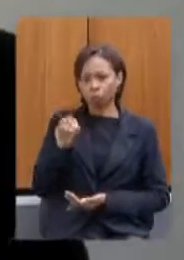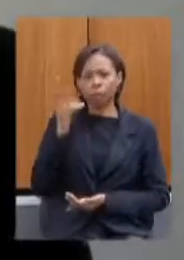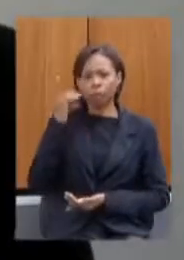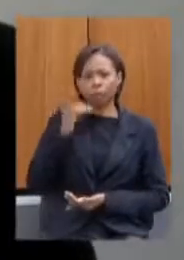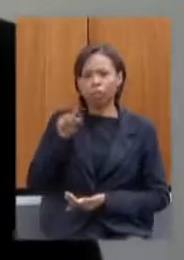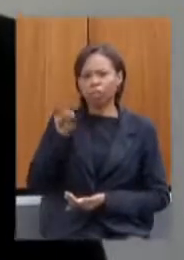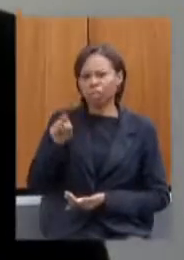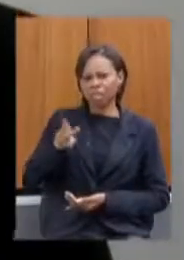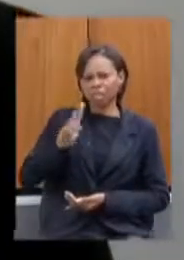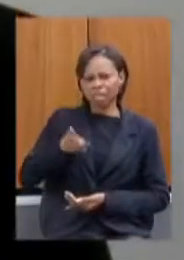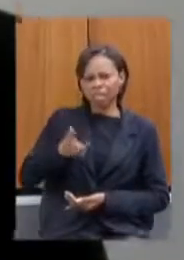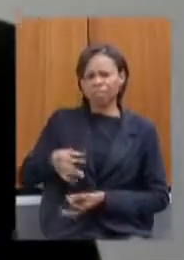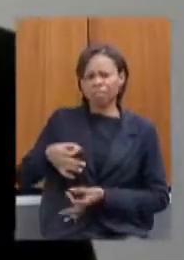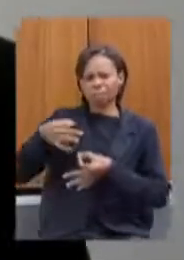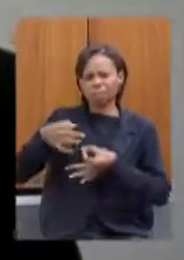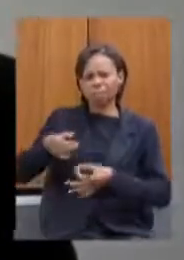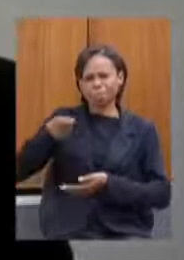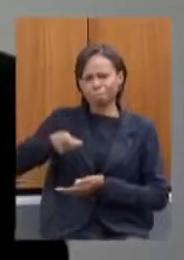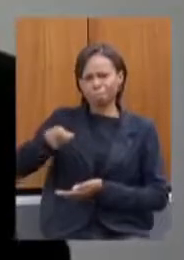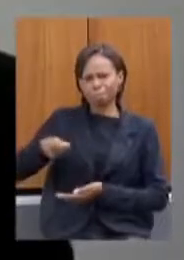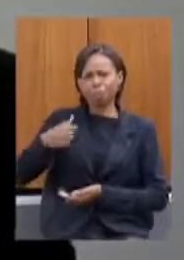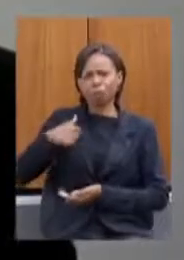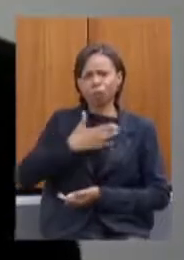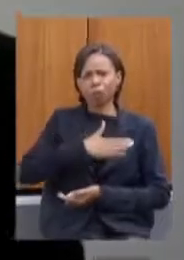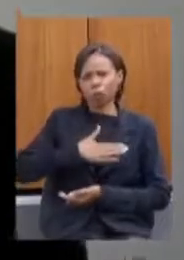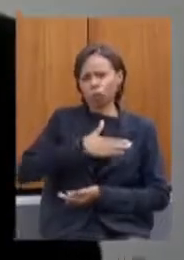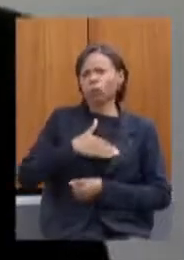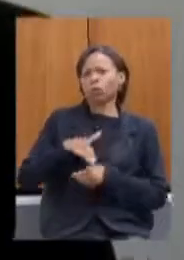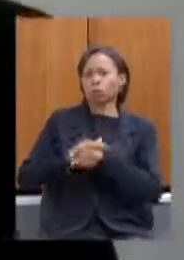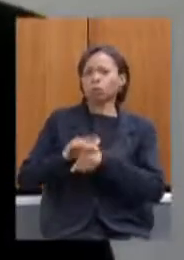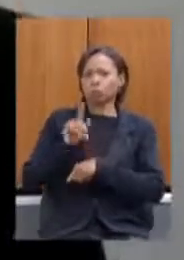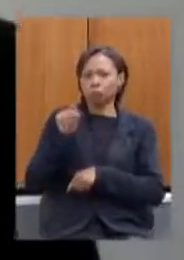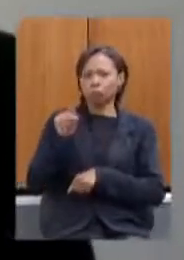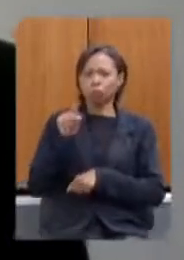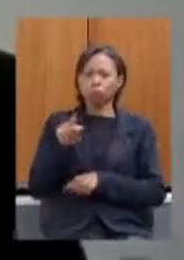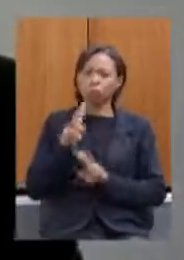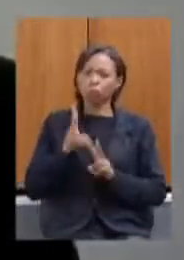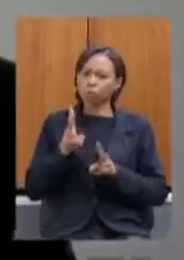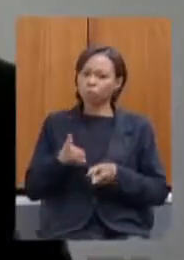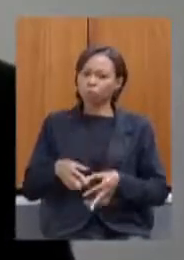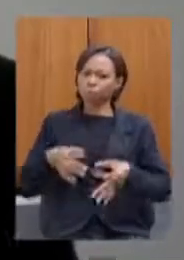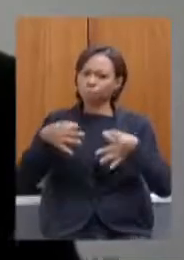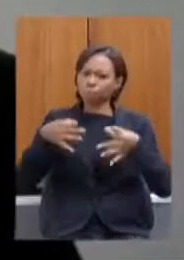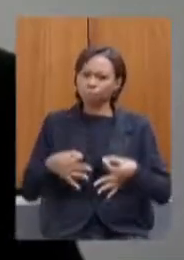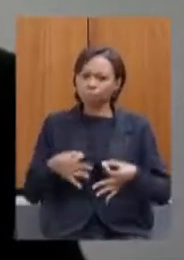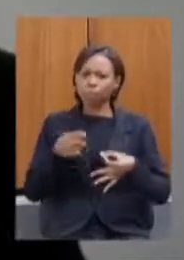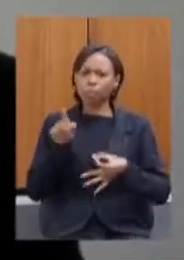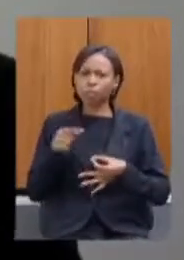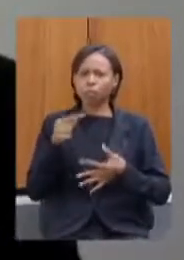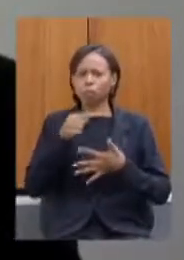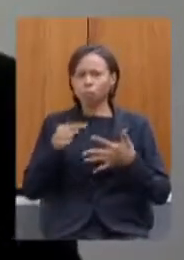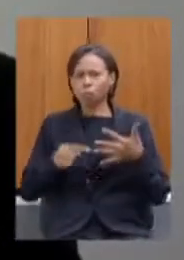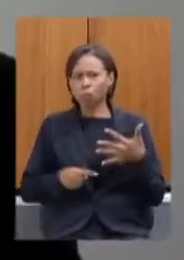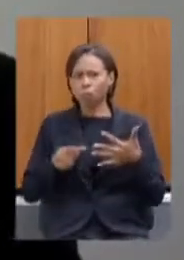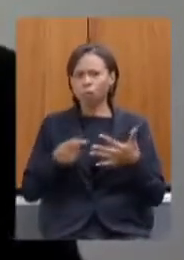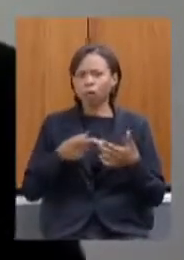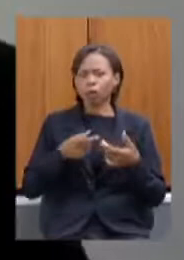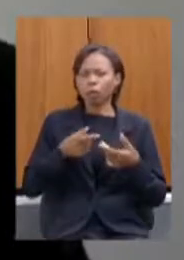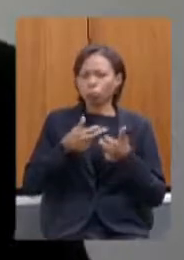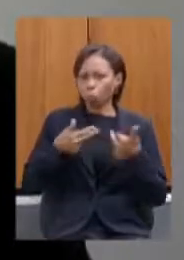propositivo eu realmente tenho muito prazer de conversar com o senhor sou sempre propositivo nas questões econômicas